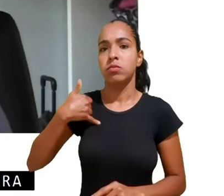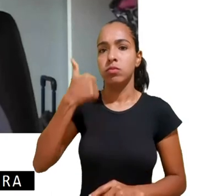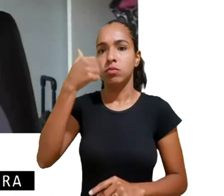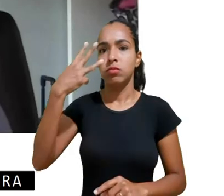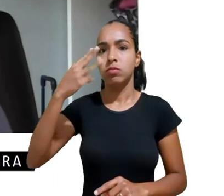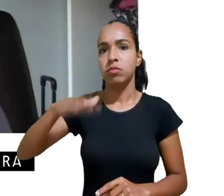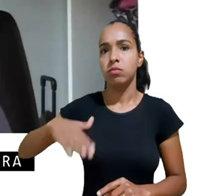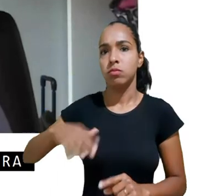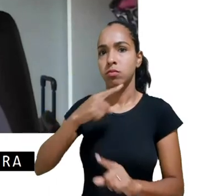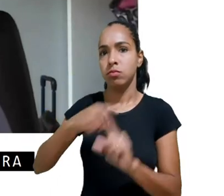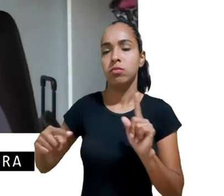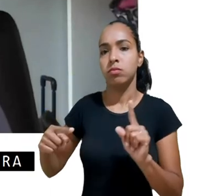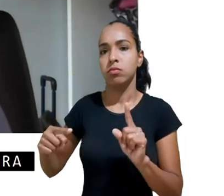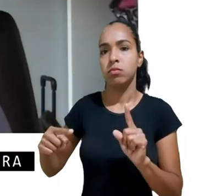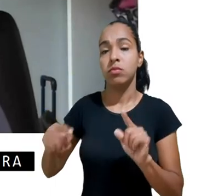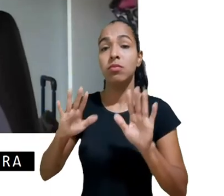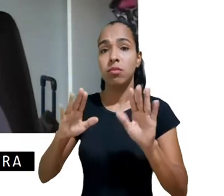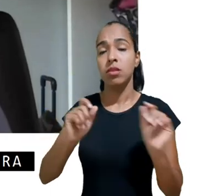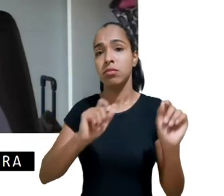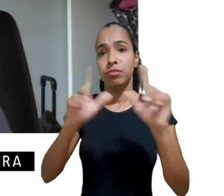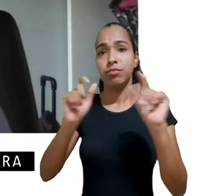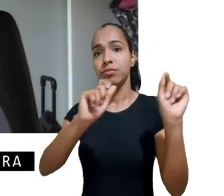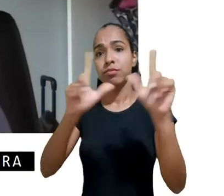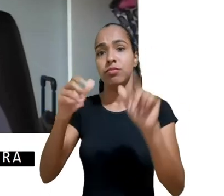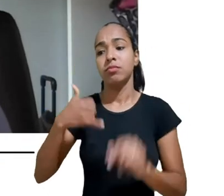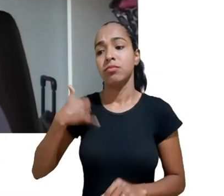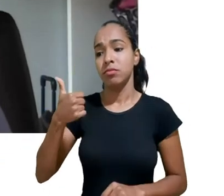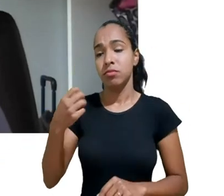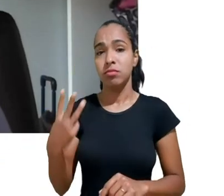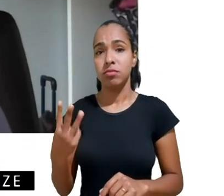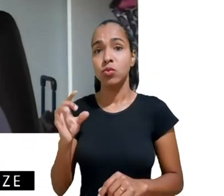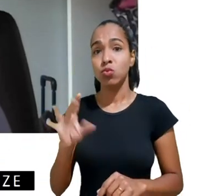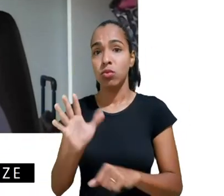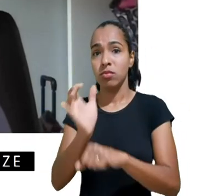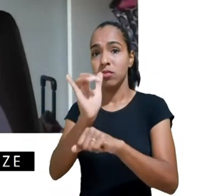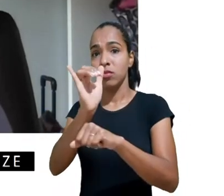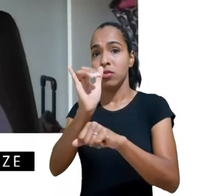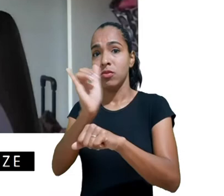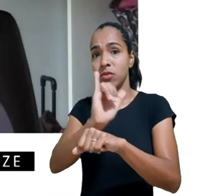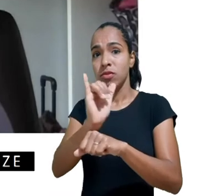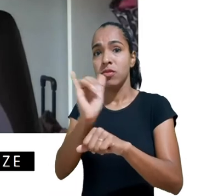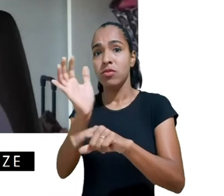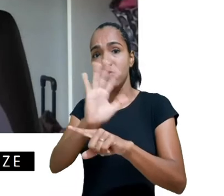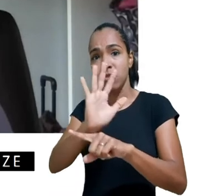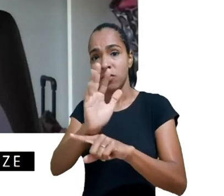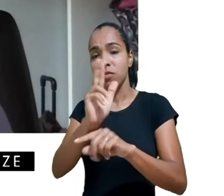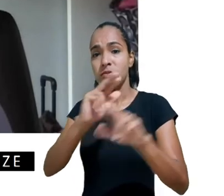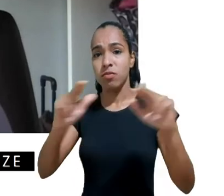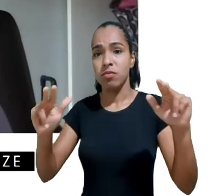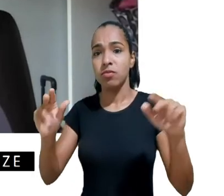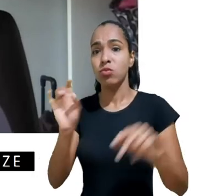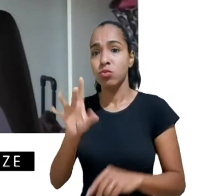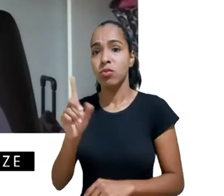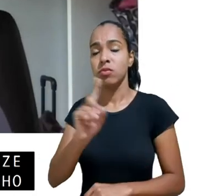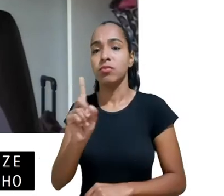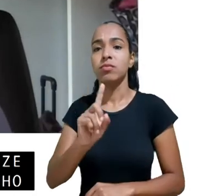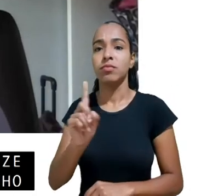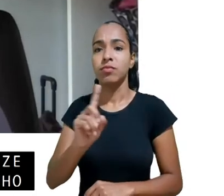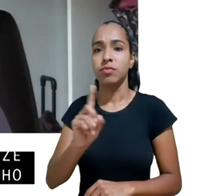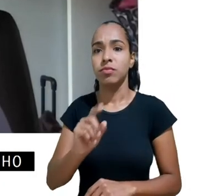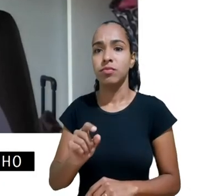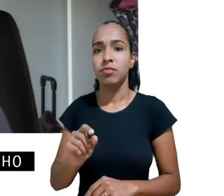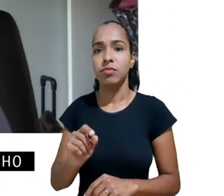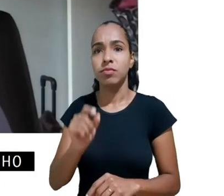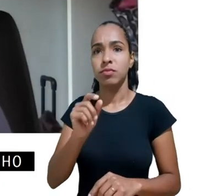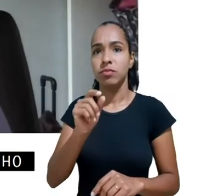anos mas não só vídeos eu acho que todos também os sistemas que lidam com dados de crianças